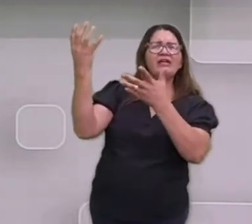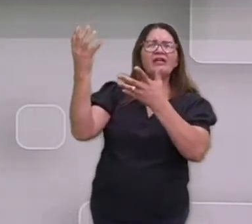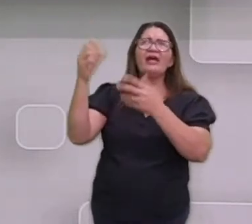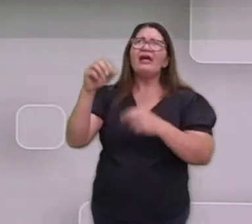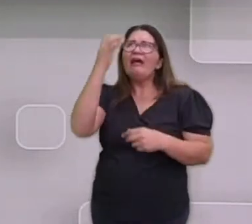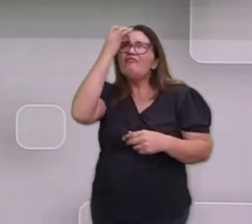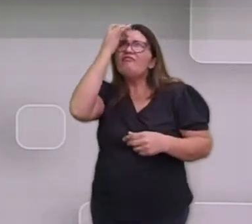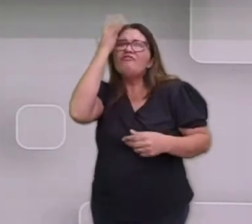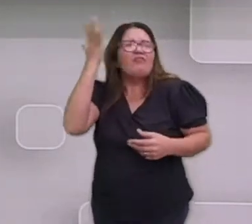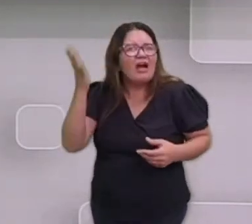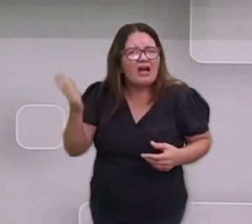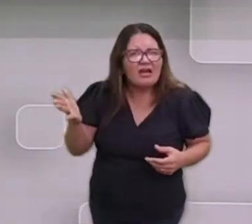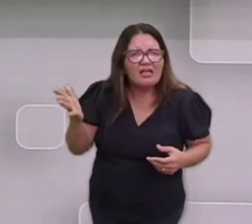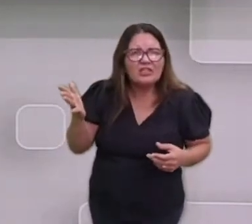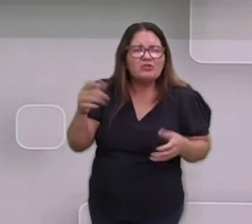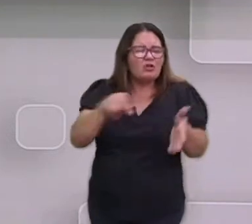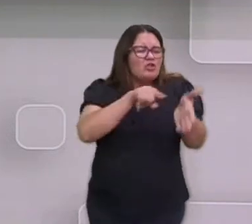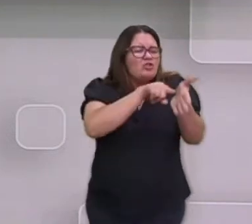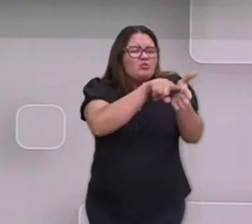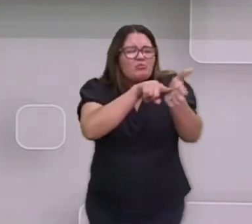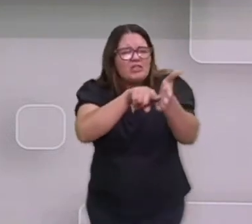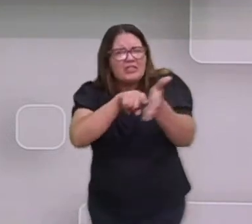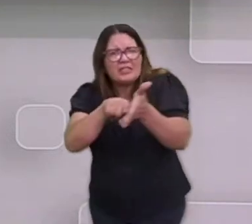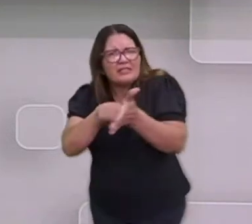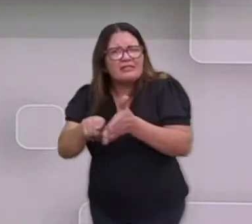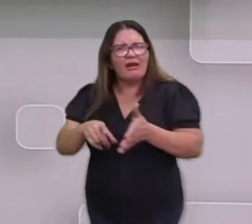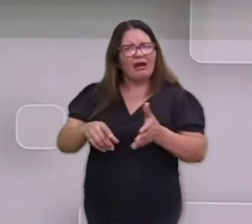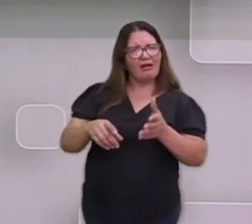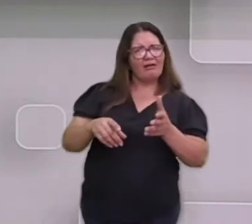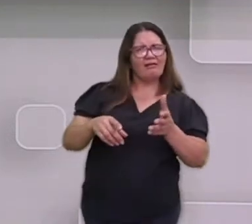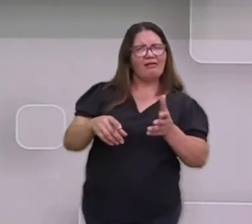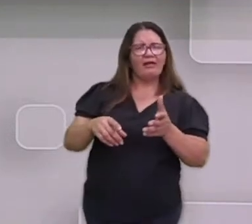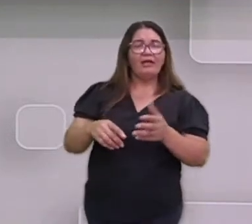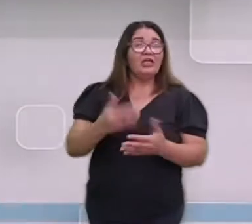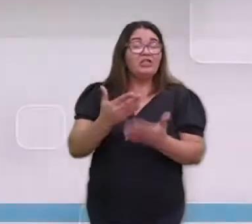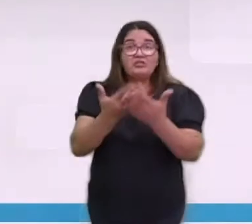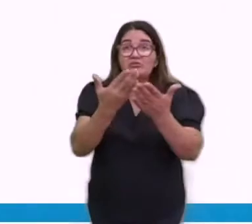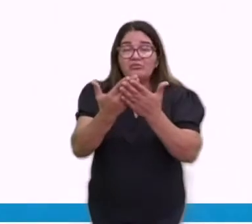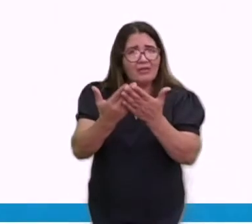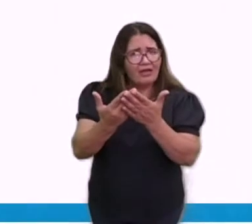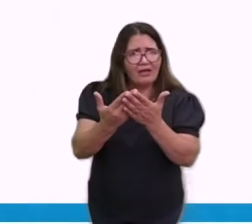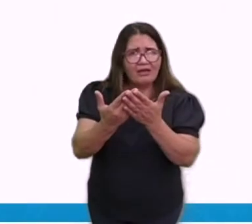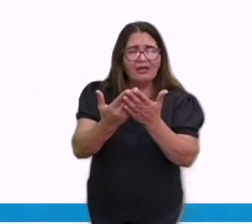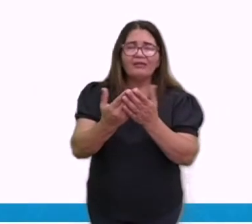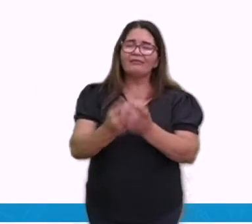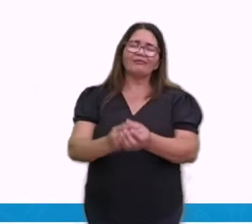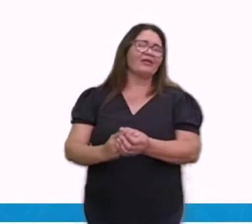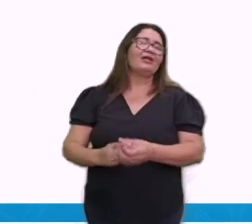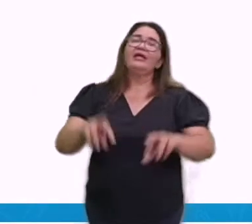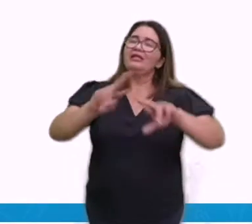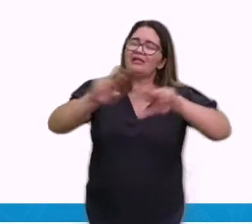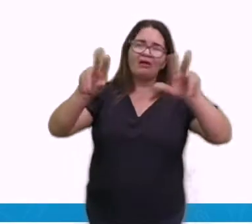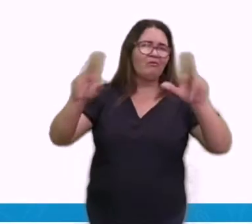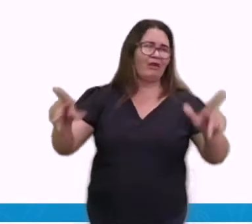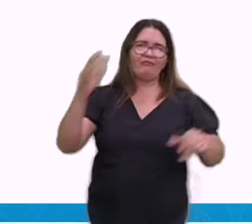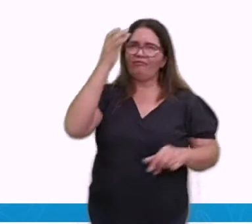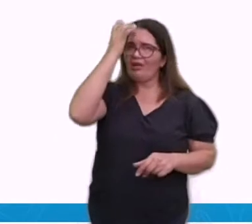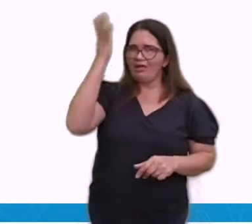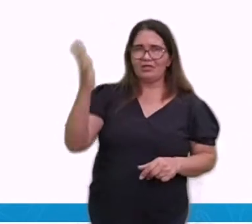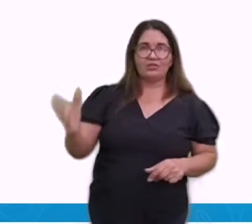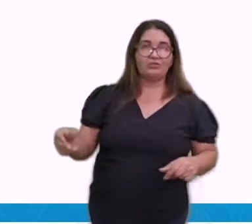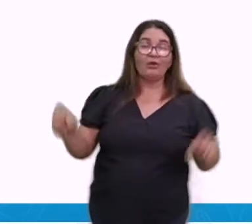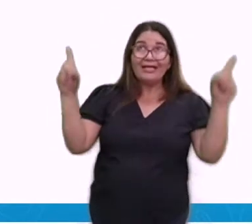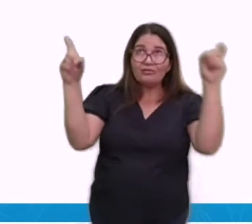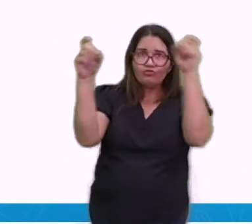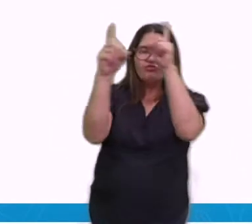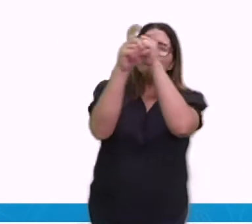fácil de analisar ou fácil de estudar, não. É muito complicado, muito difícil. Então olha